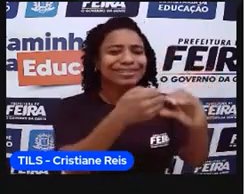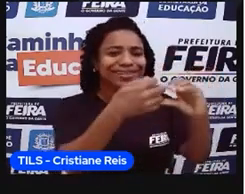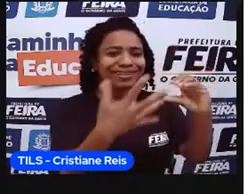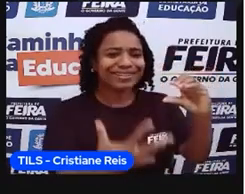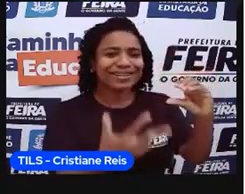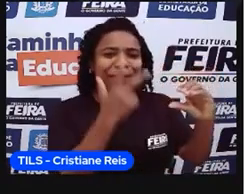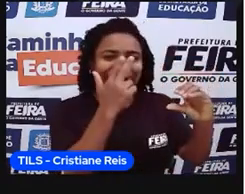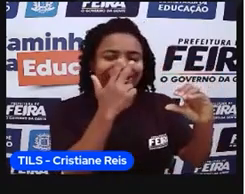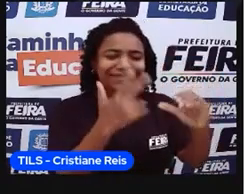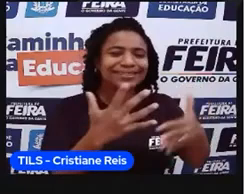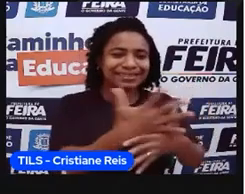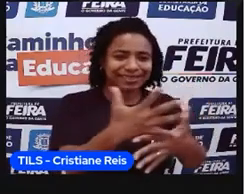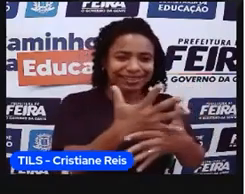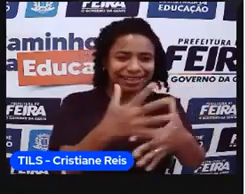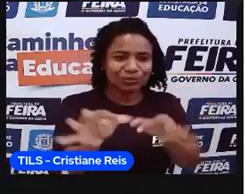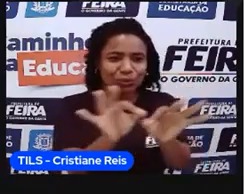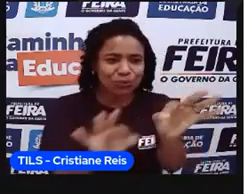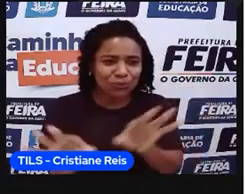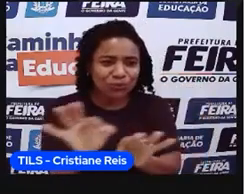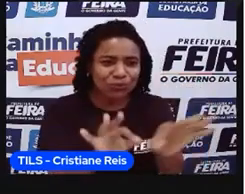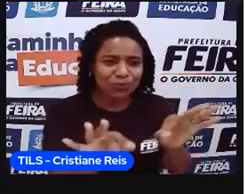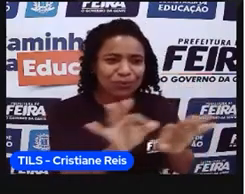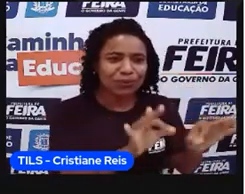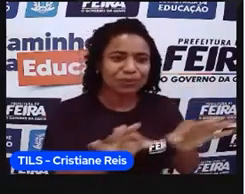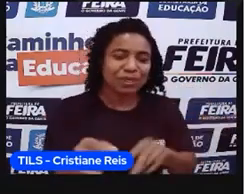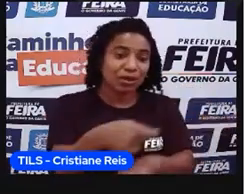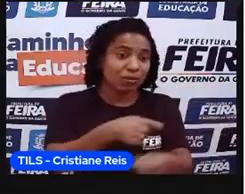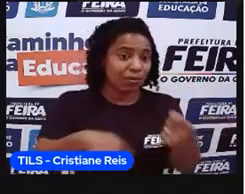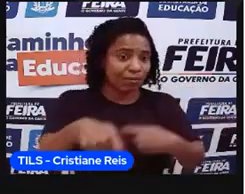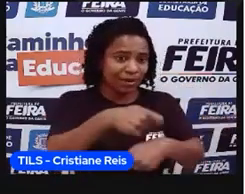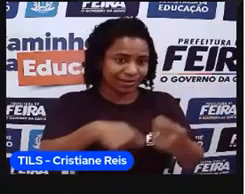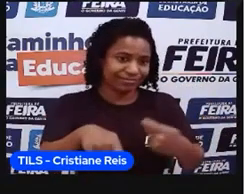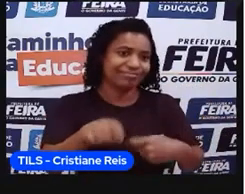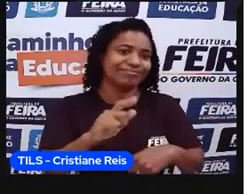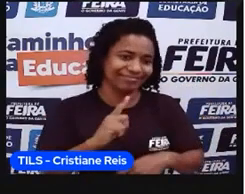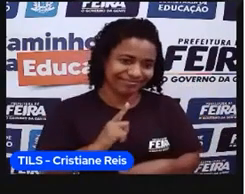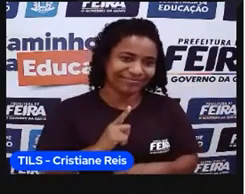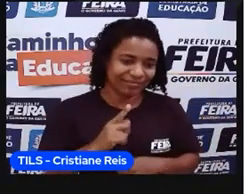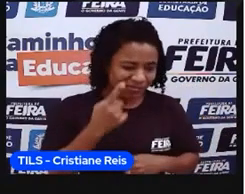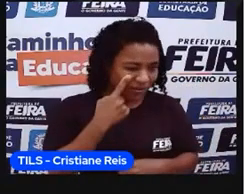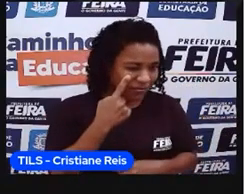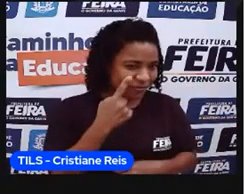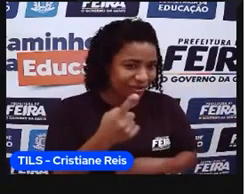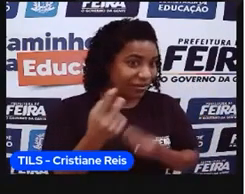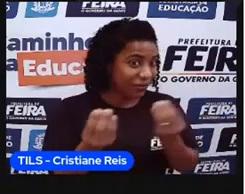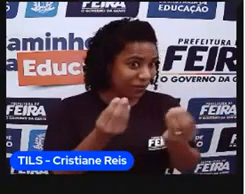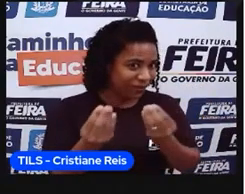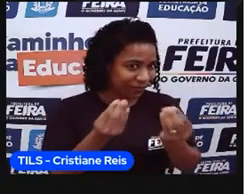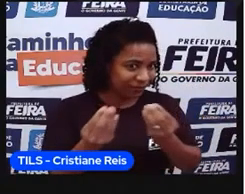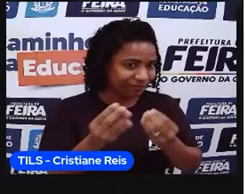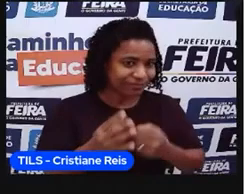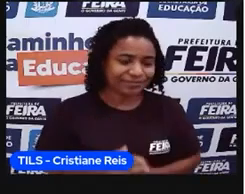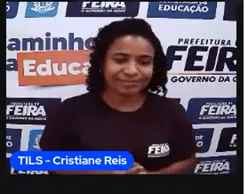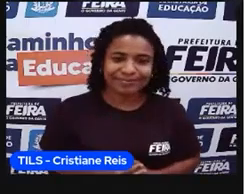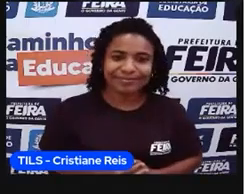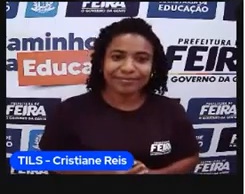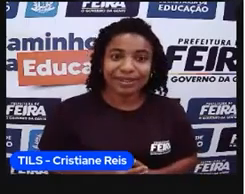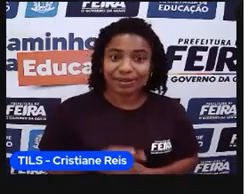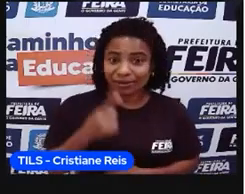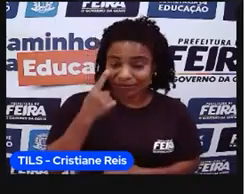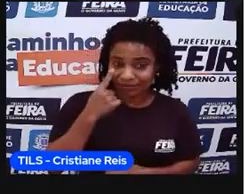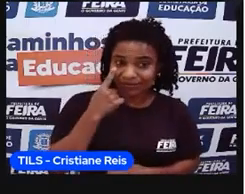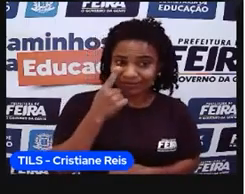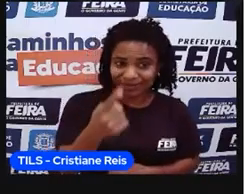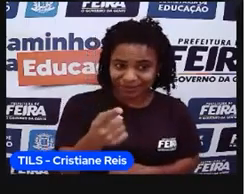cidades. Vamos ver como é que foi, né? Esse momento, como é que foram essas características? Bom, vocês estão percebendo aí, né?